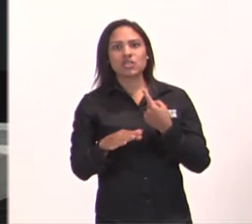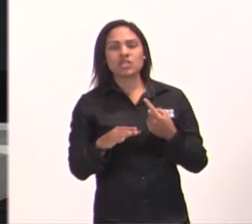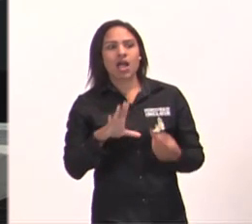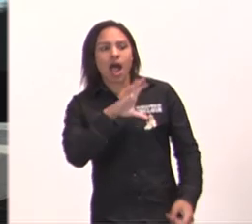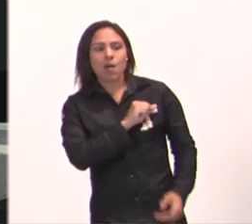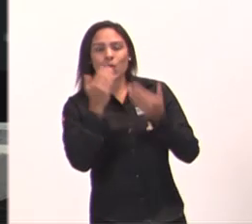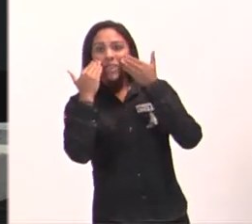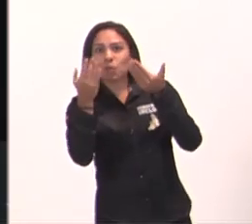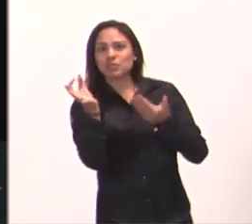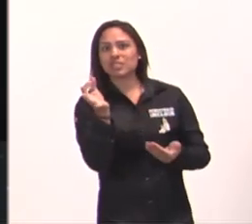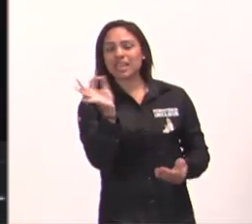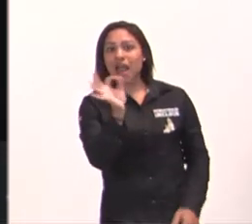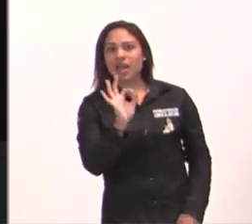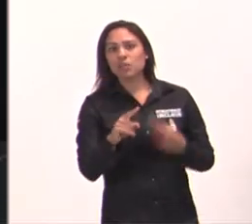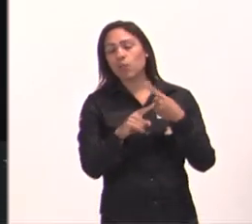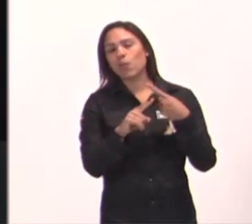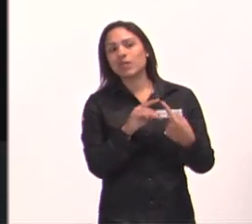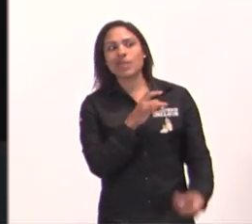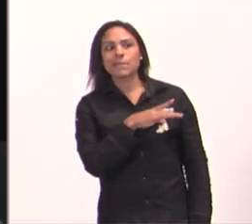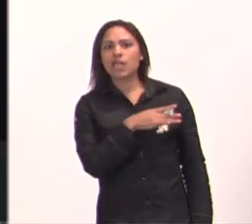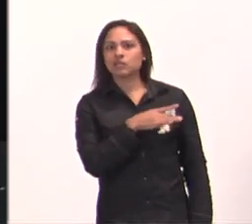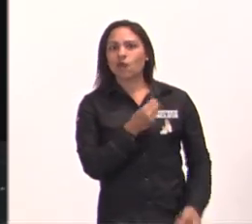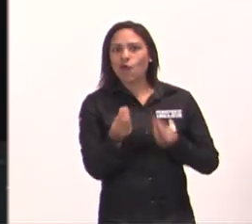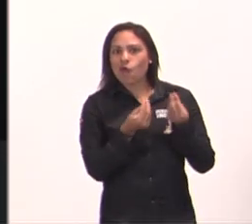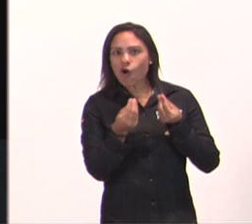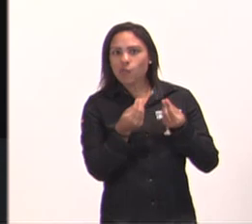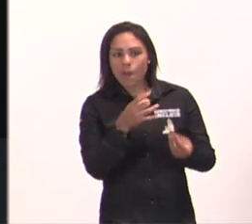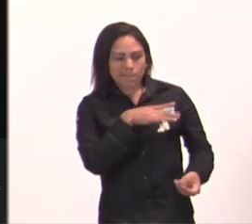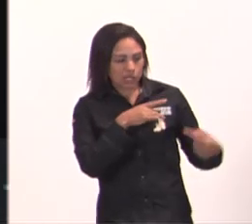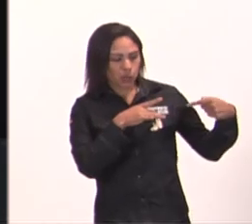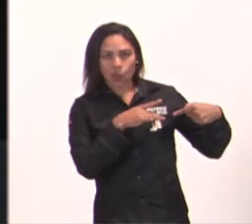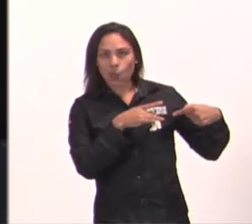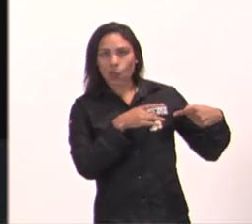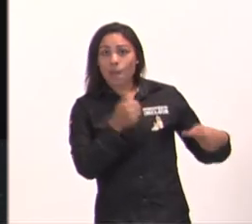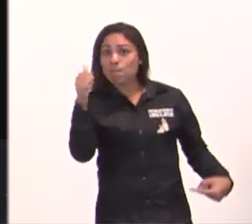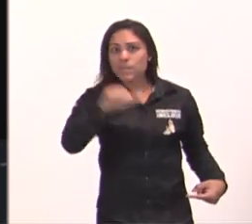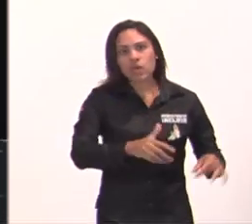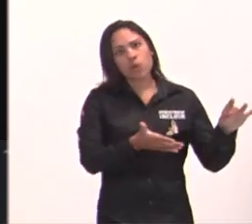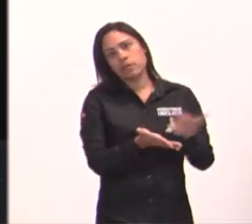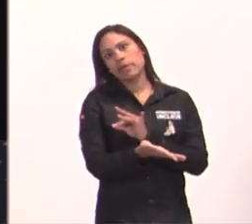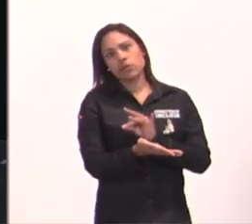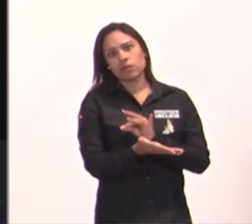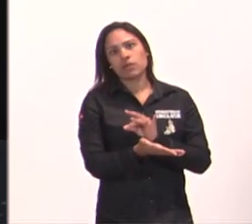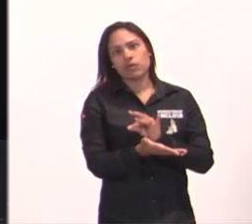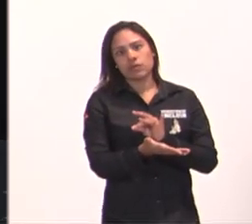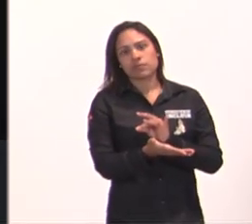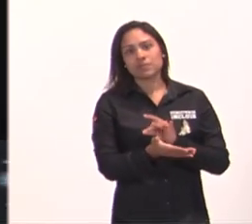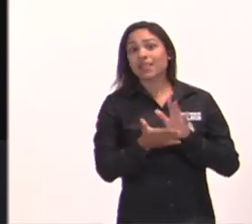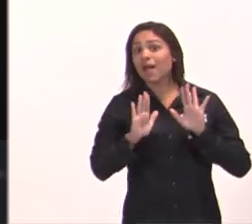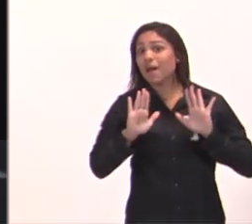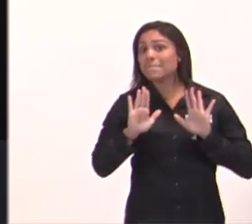medo é terrível, o medo é o maior inimigo que você pode ter, agora, gente, como o salmista